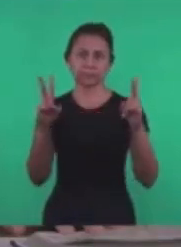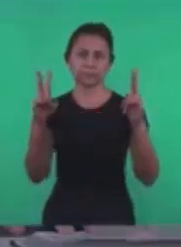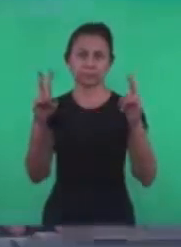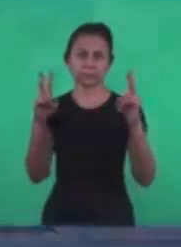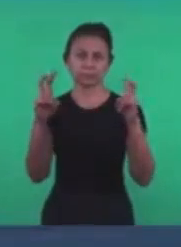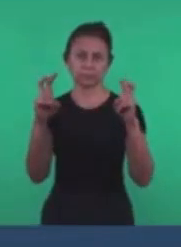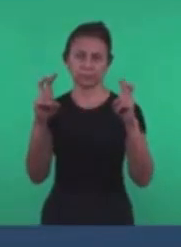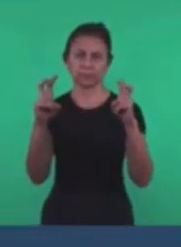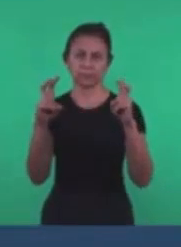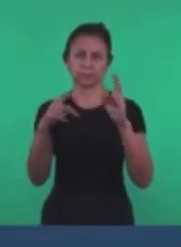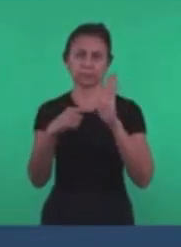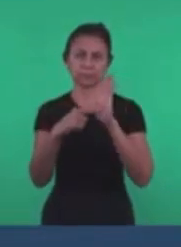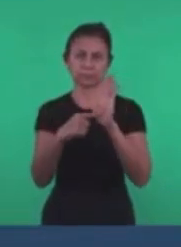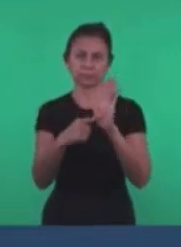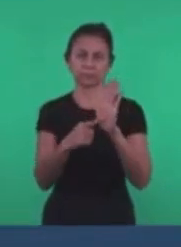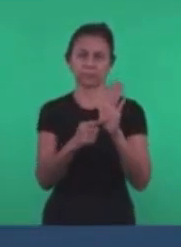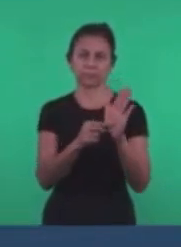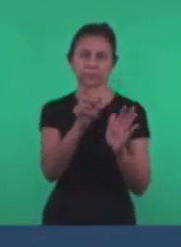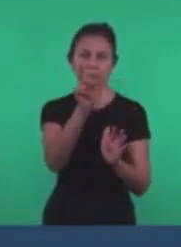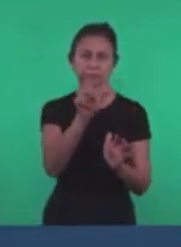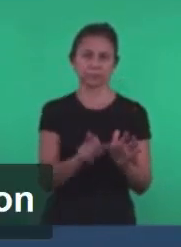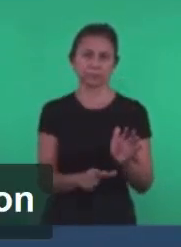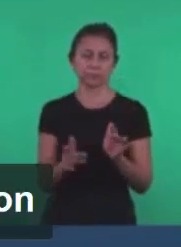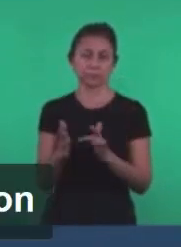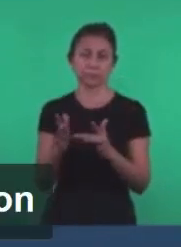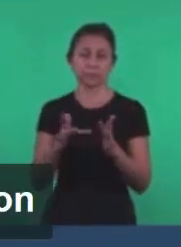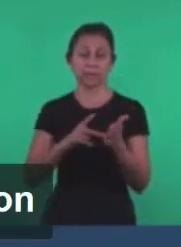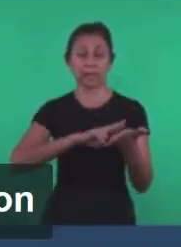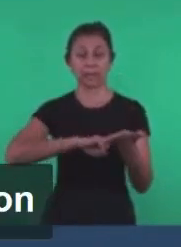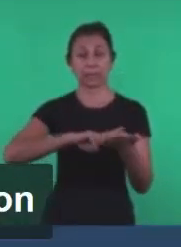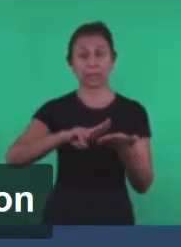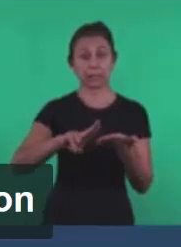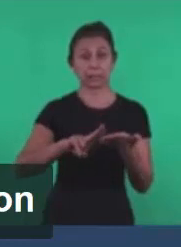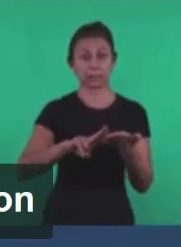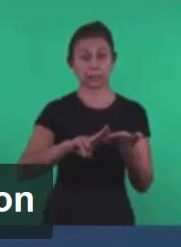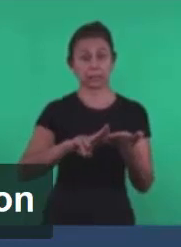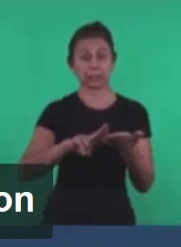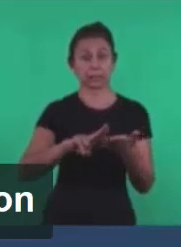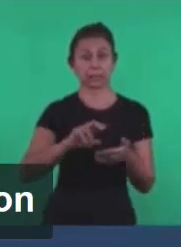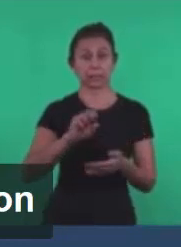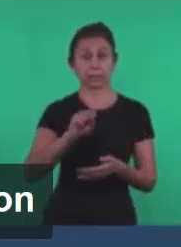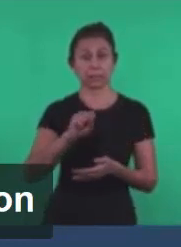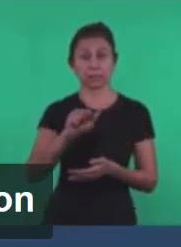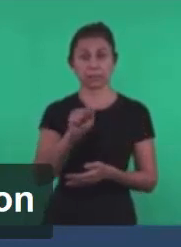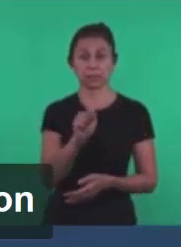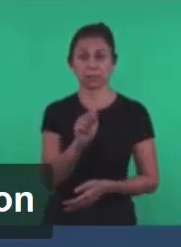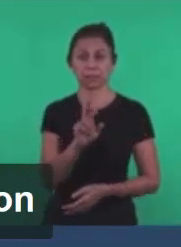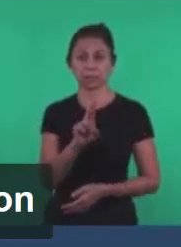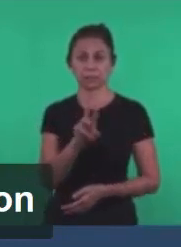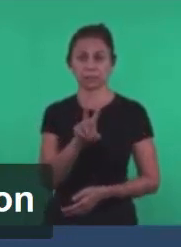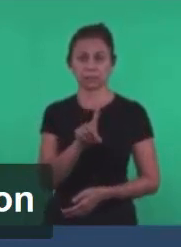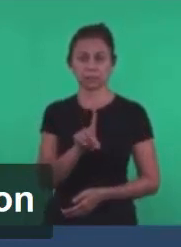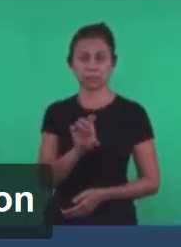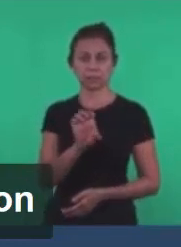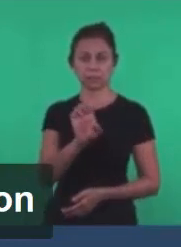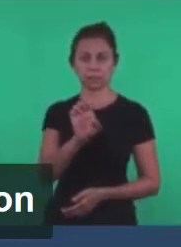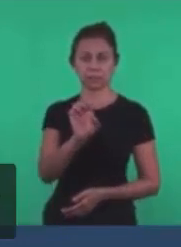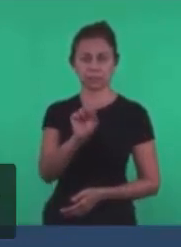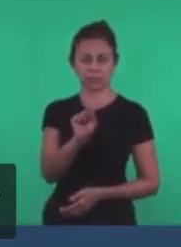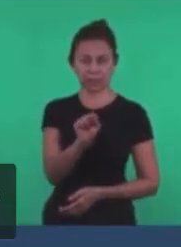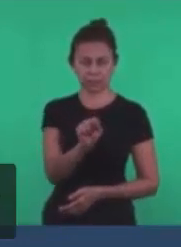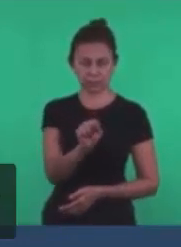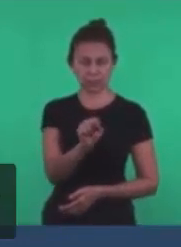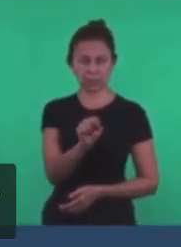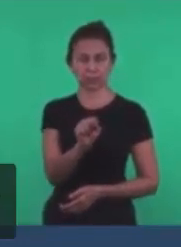Inicialmente Ao senhor Jesus Na carta A igreja de Sardes Se refere A operação